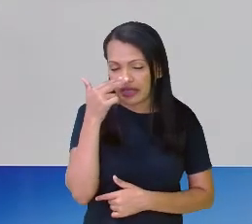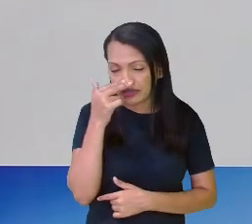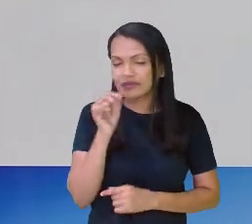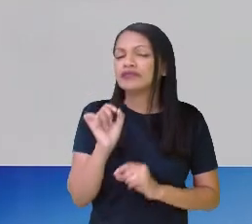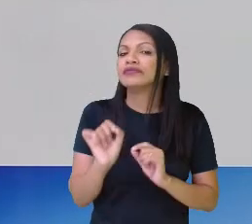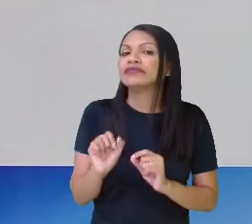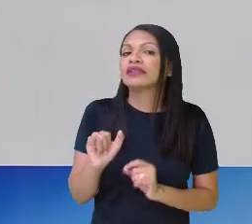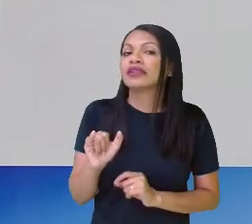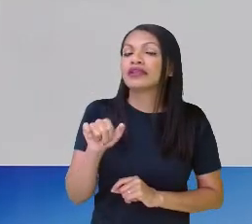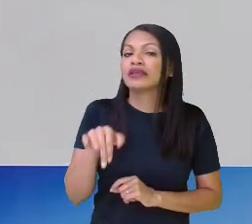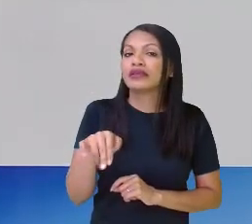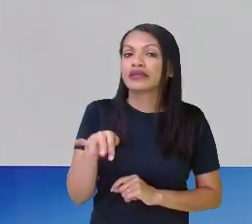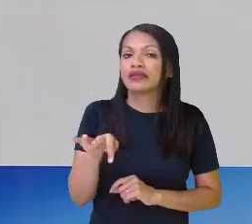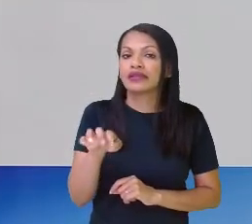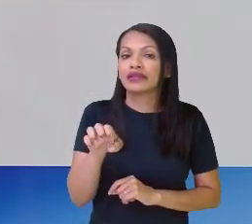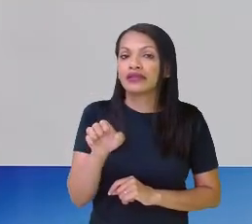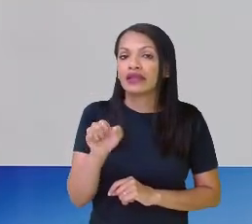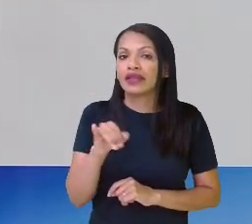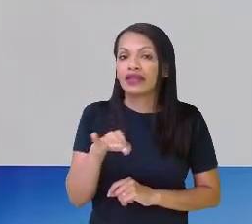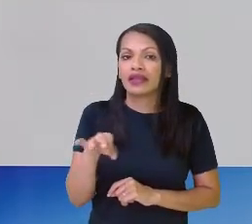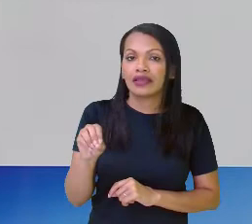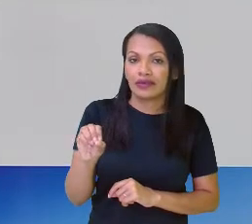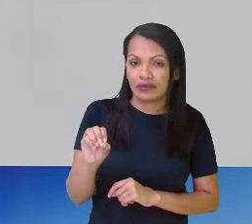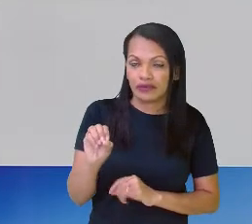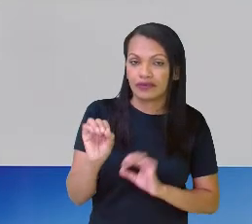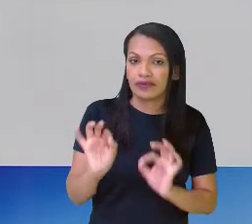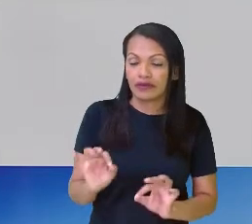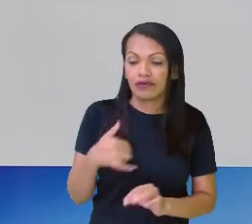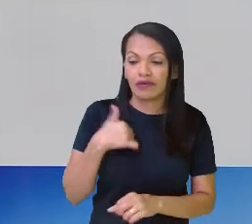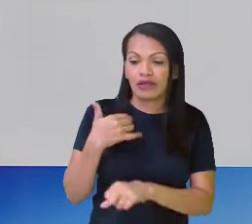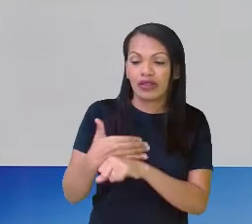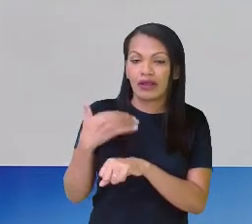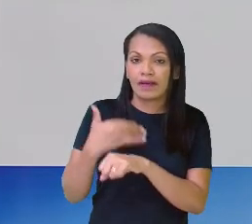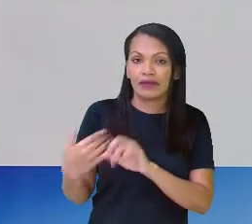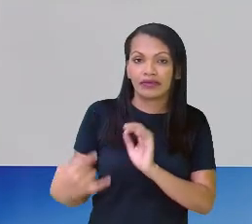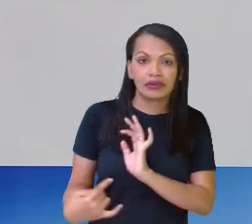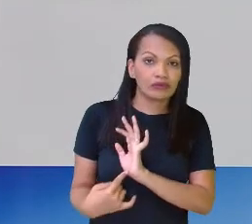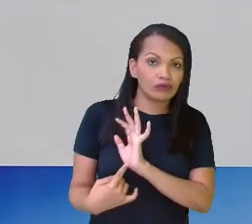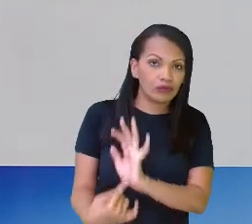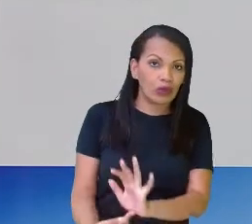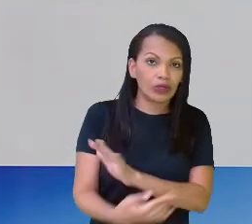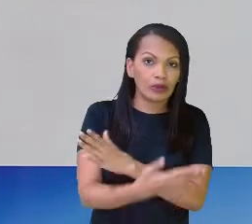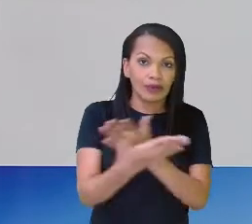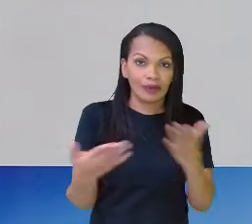mostrar na prática aqui. Olha